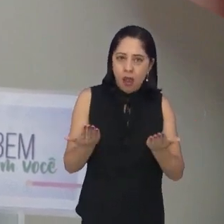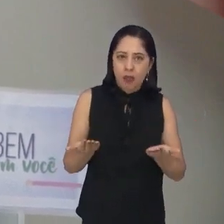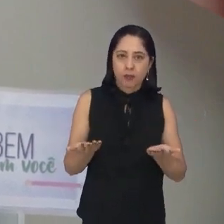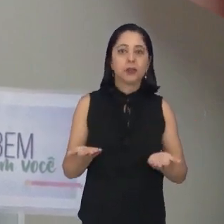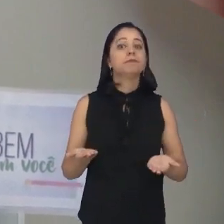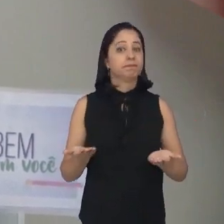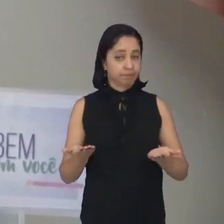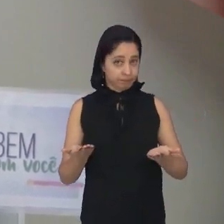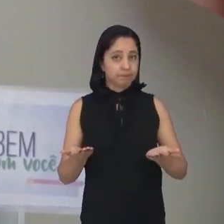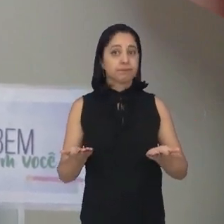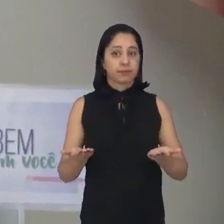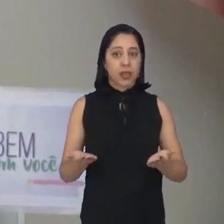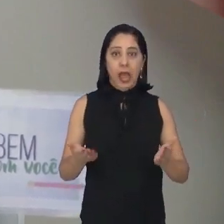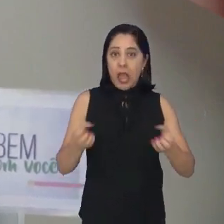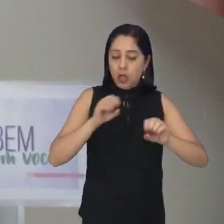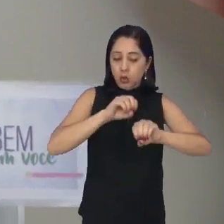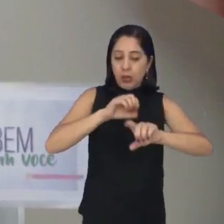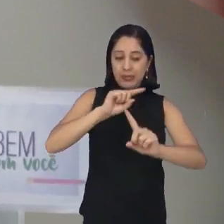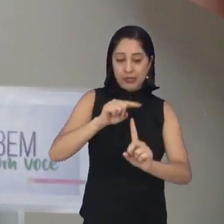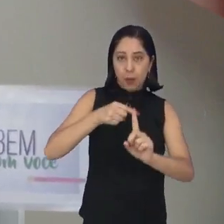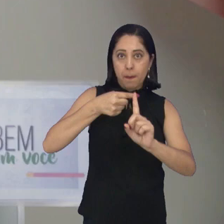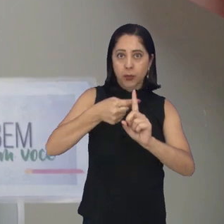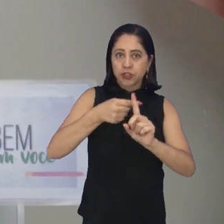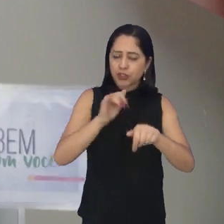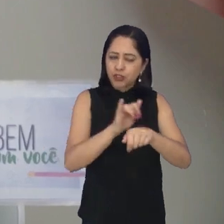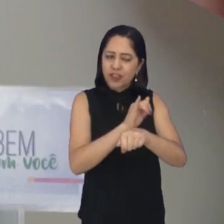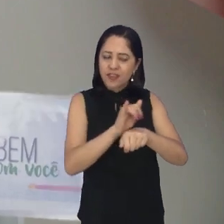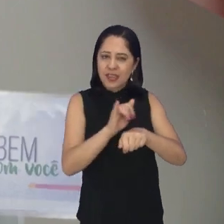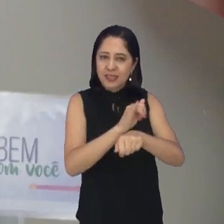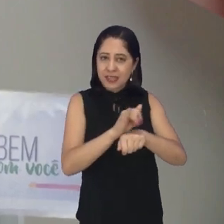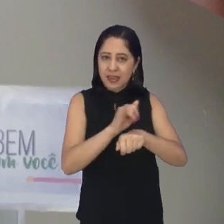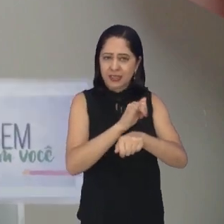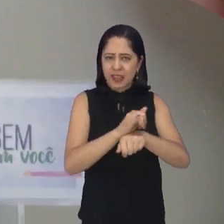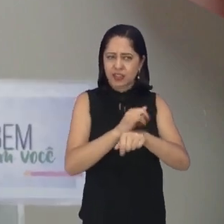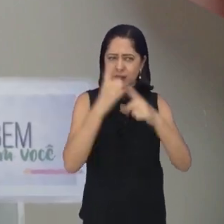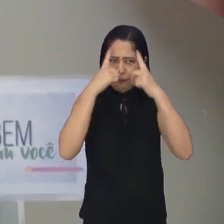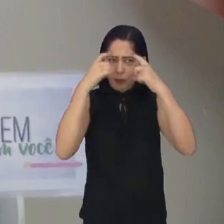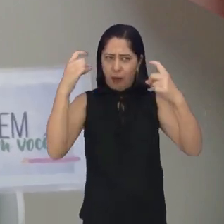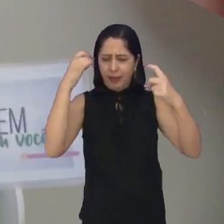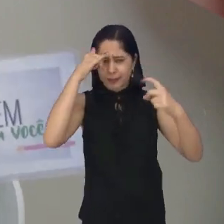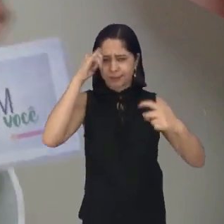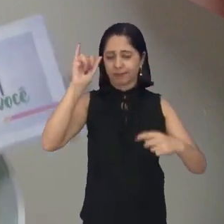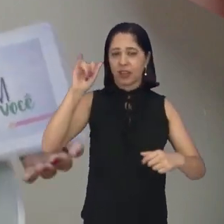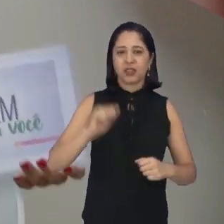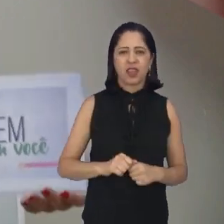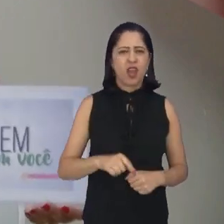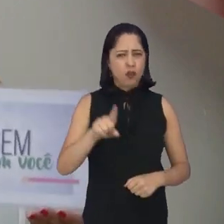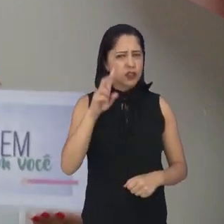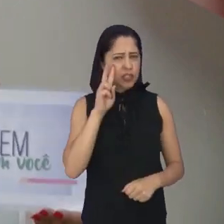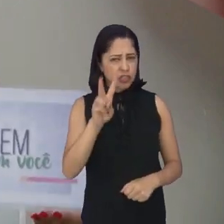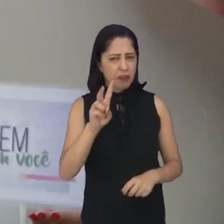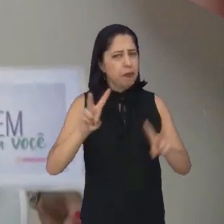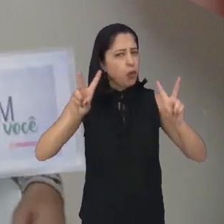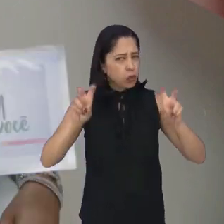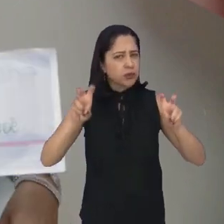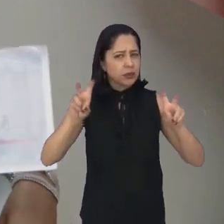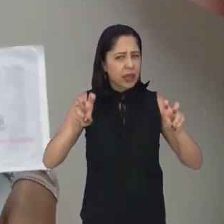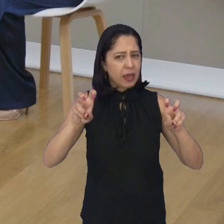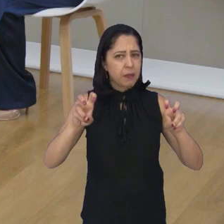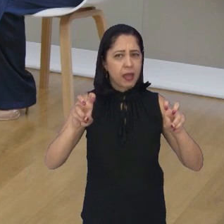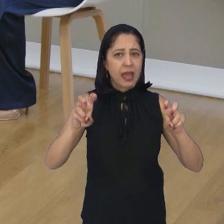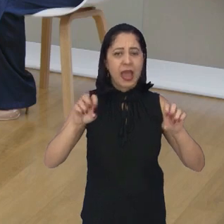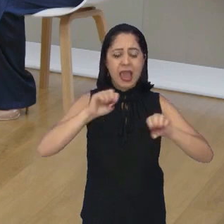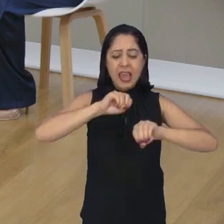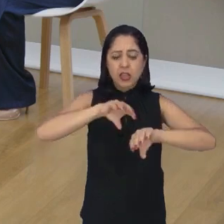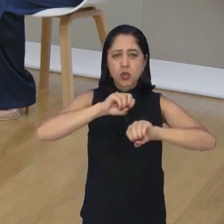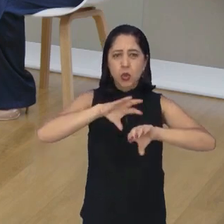é uma das apostas da educação positiva não violenta. Você já ouviu falar sobre esse assunto? Quem vai